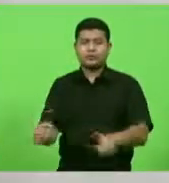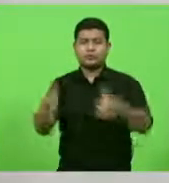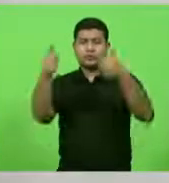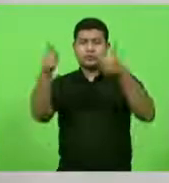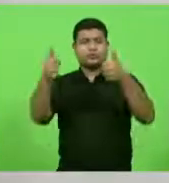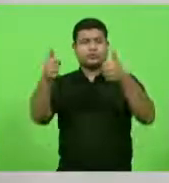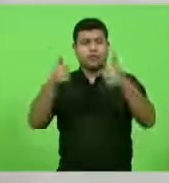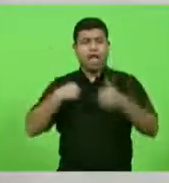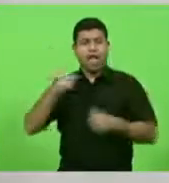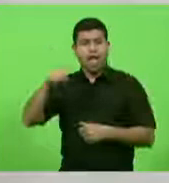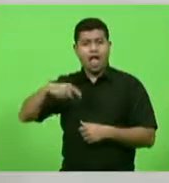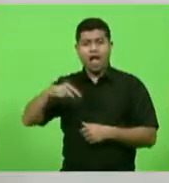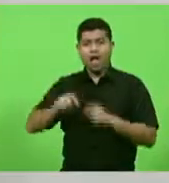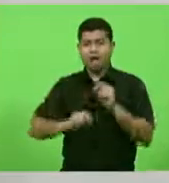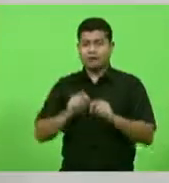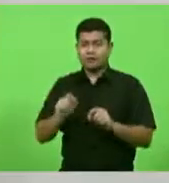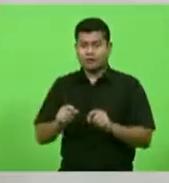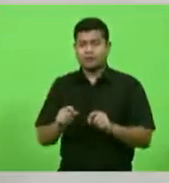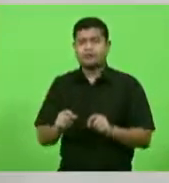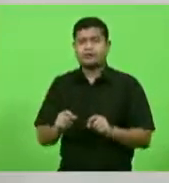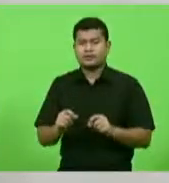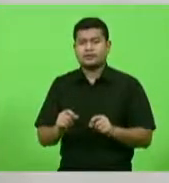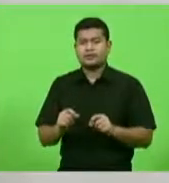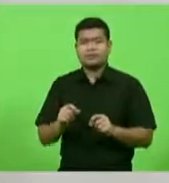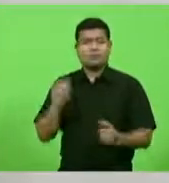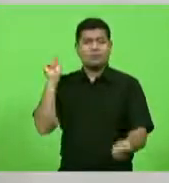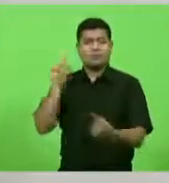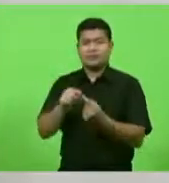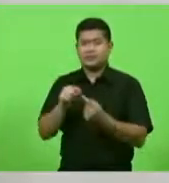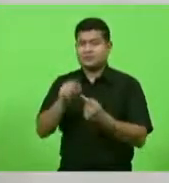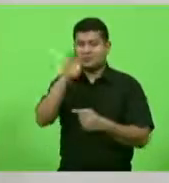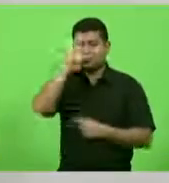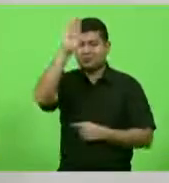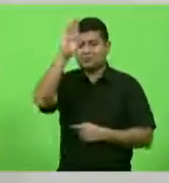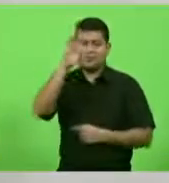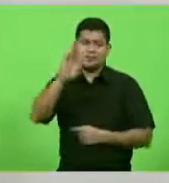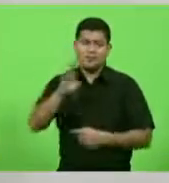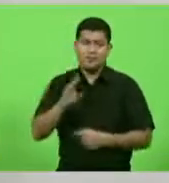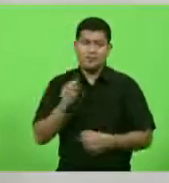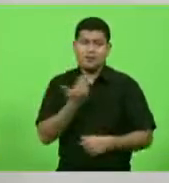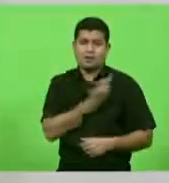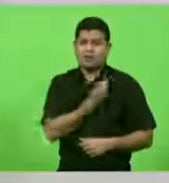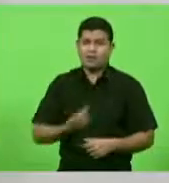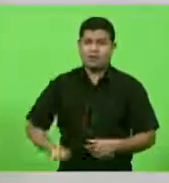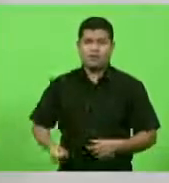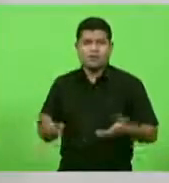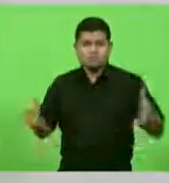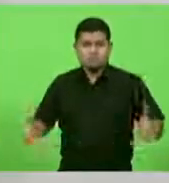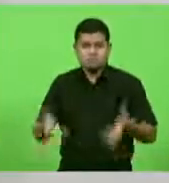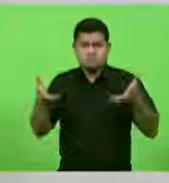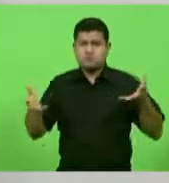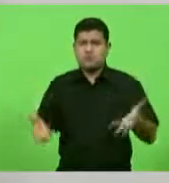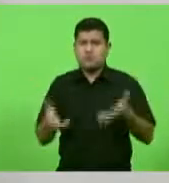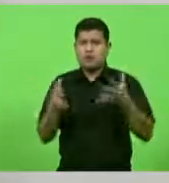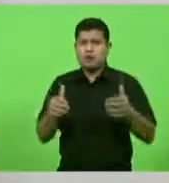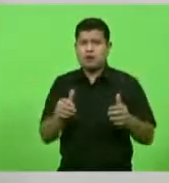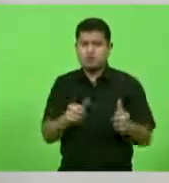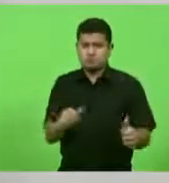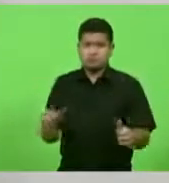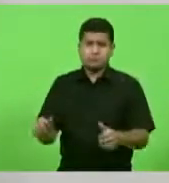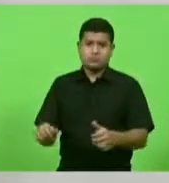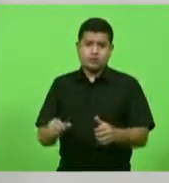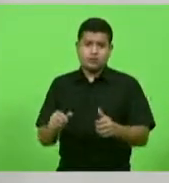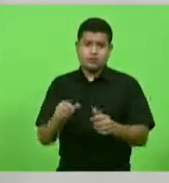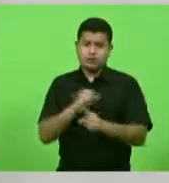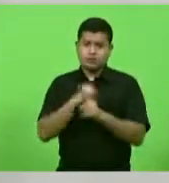se não, a finalidade maior do Estado de promover o bem comum do cidadão e da